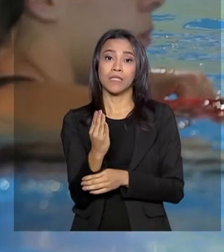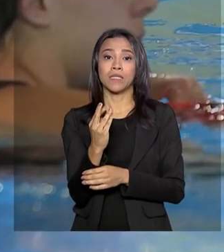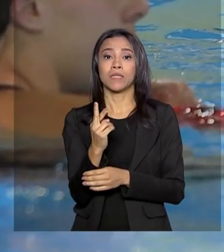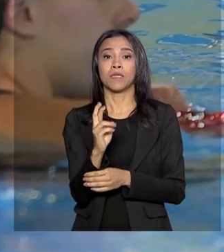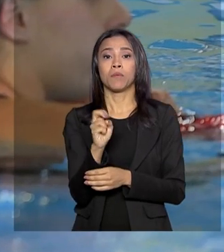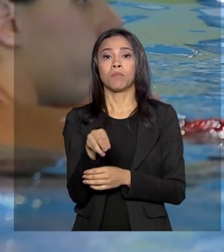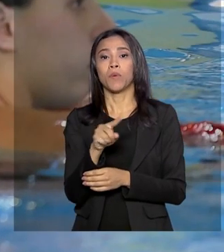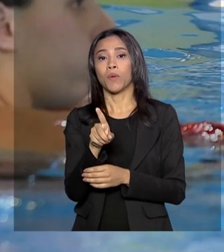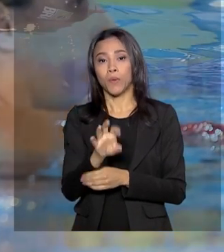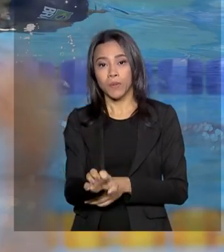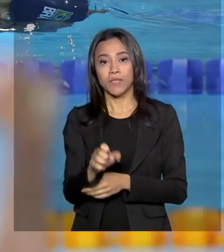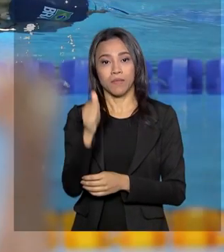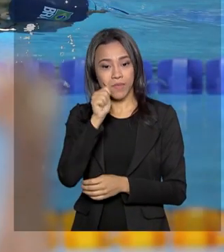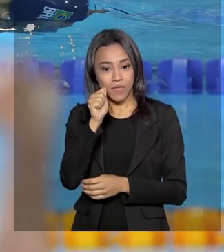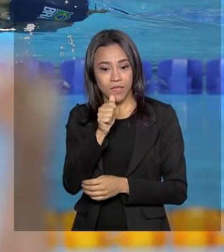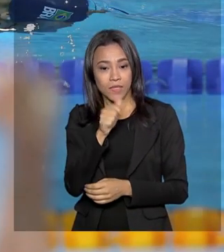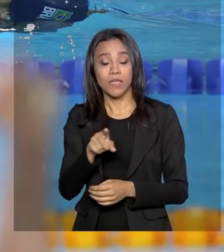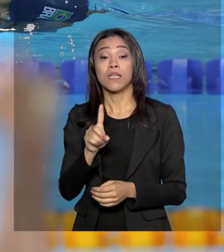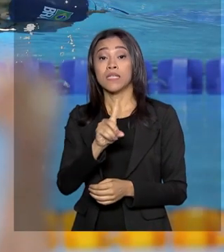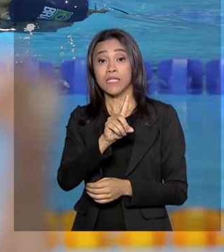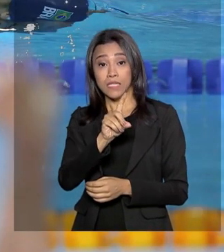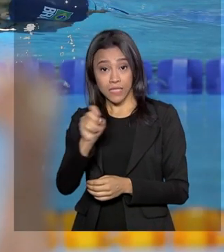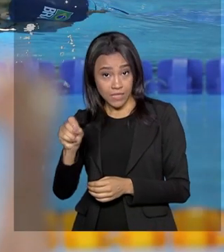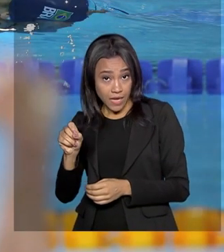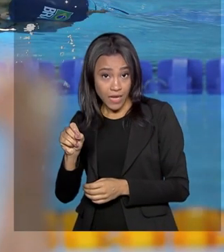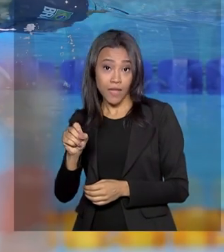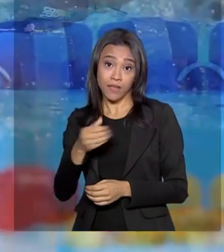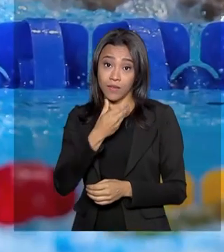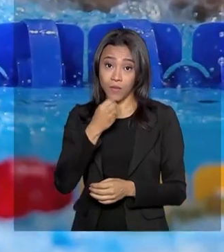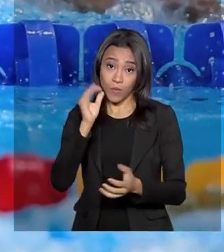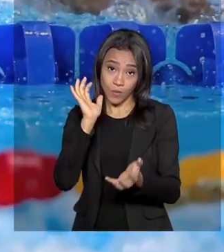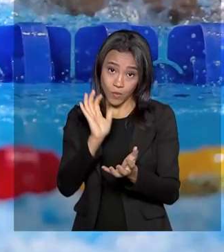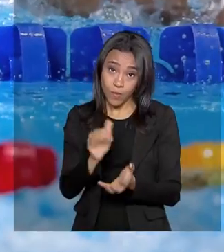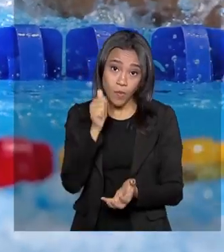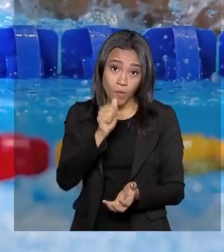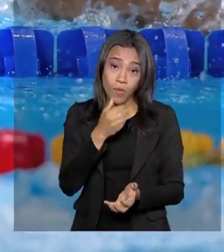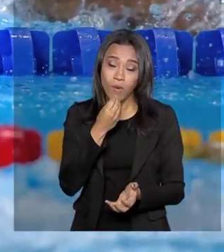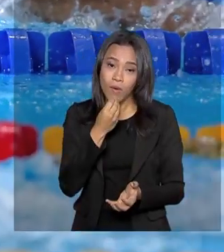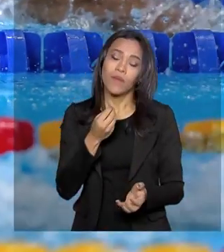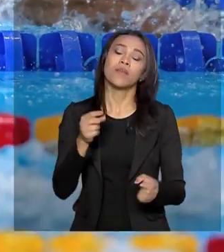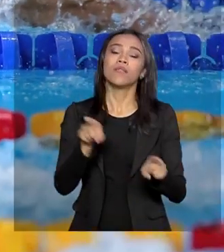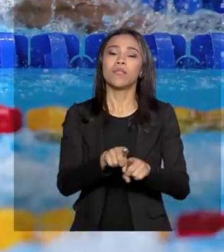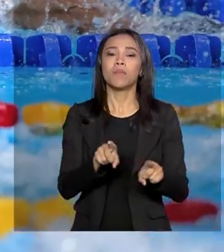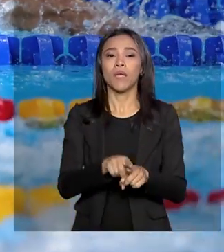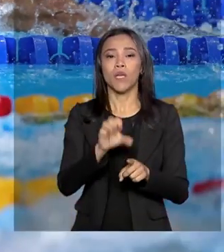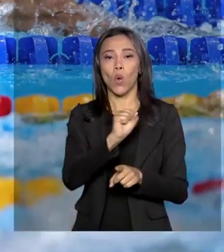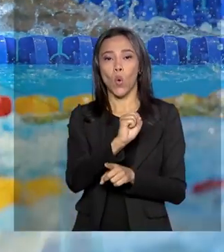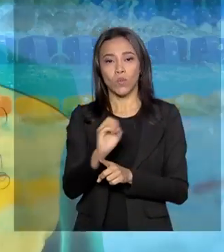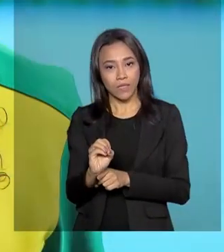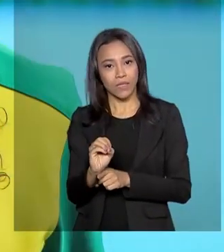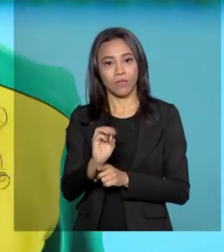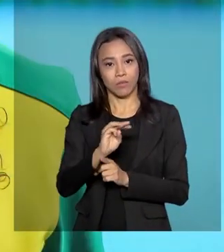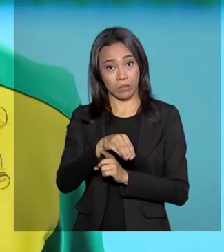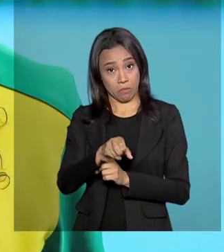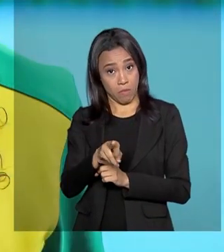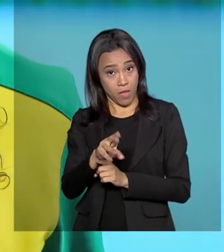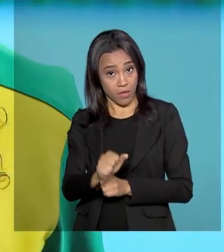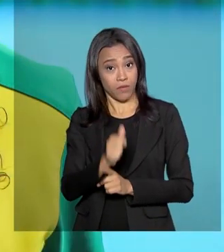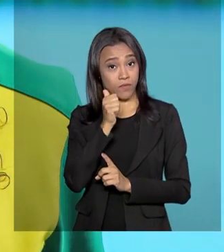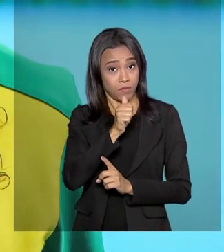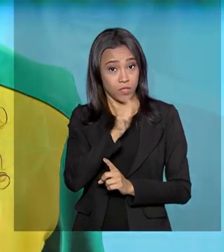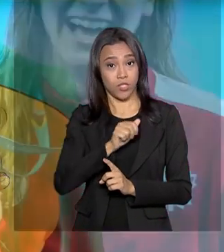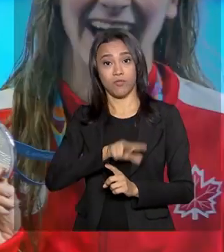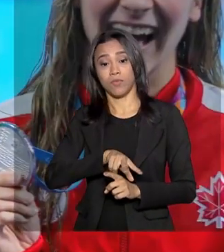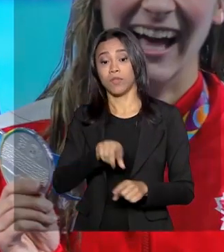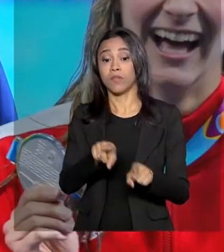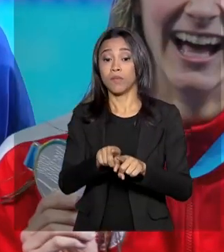metros livre feminino, 100 metros costas masculino e 800 metros livre feminino. Dos 35